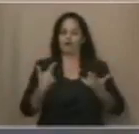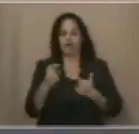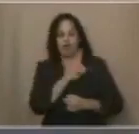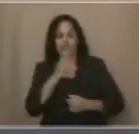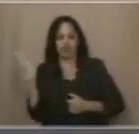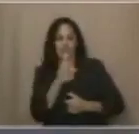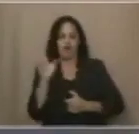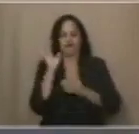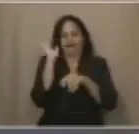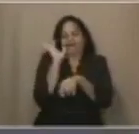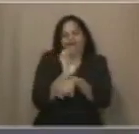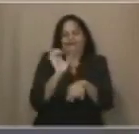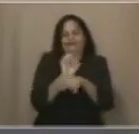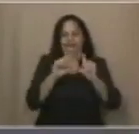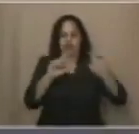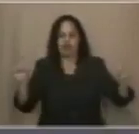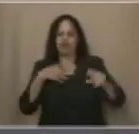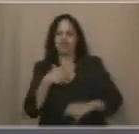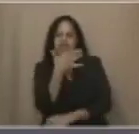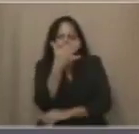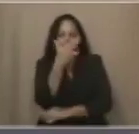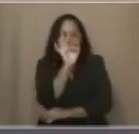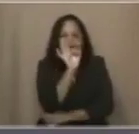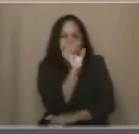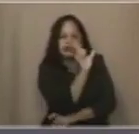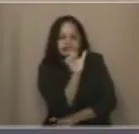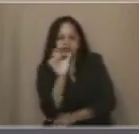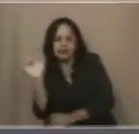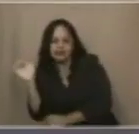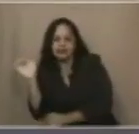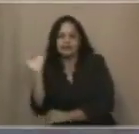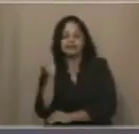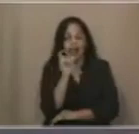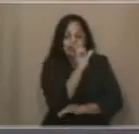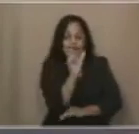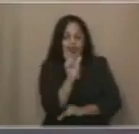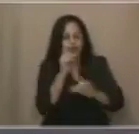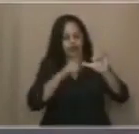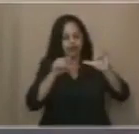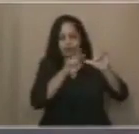estado, que consegue ter dez letras sem nenhuma se repetir.